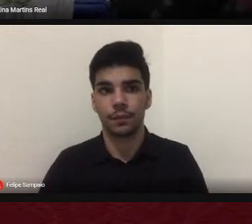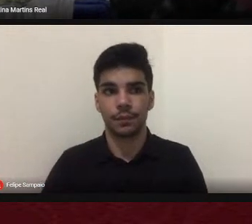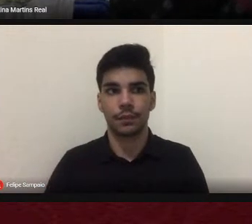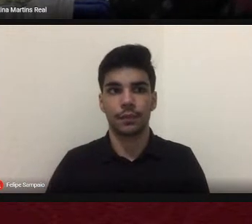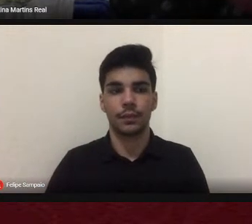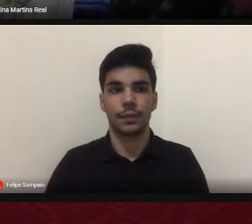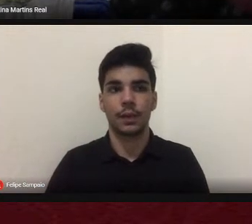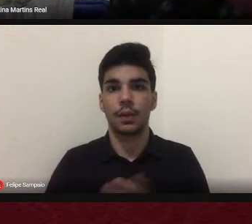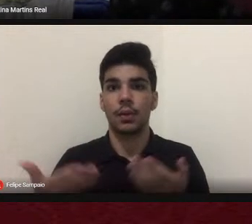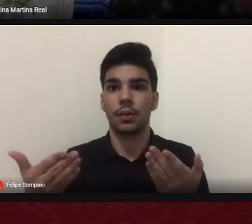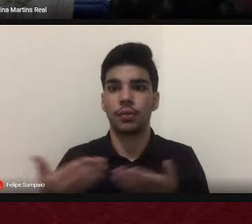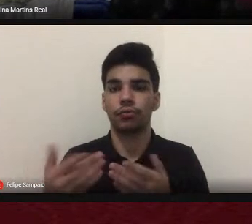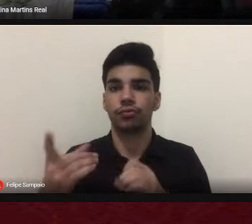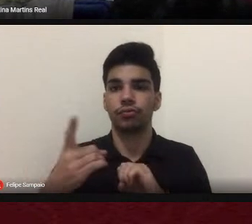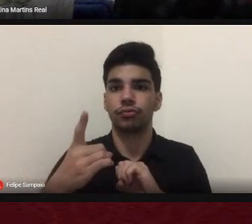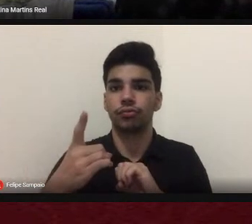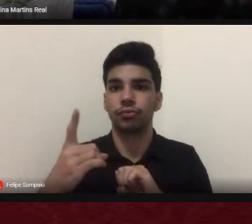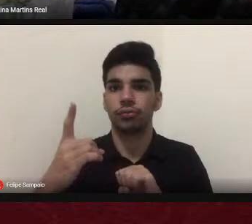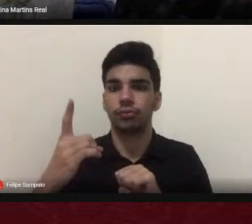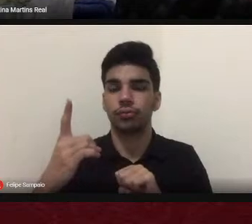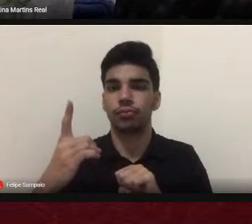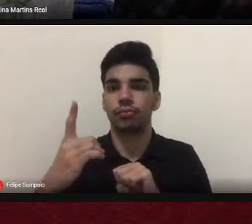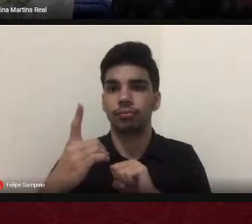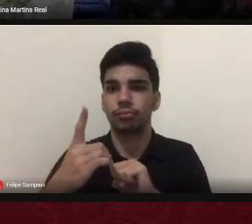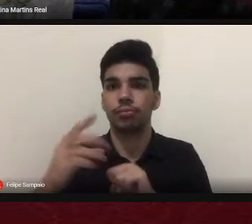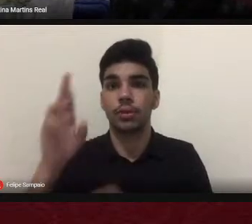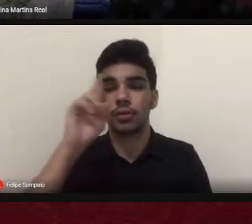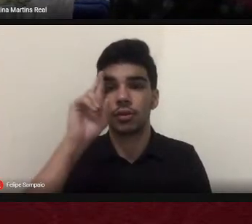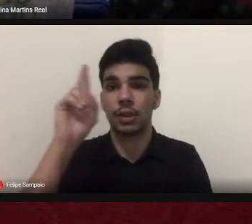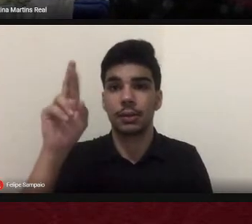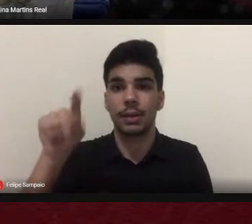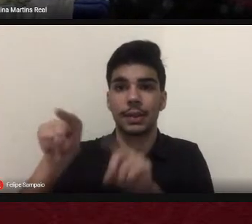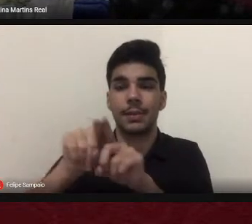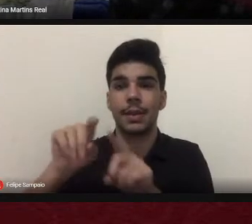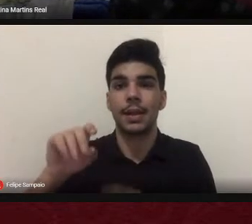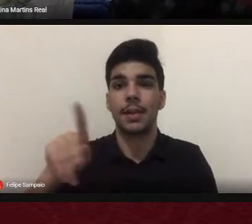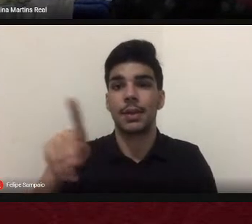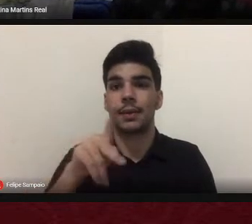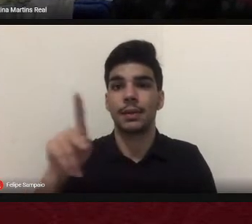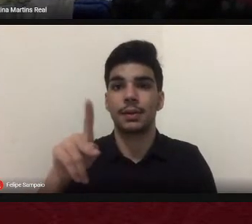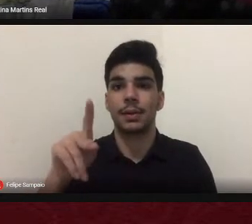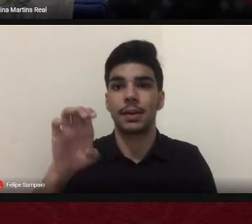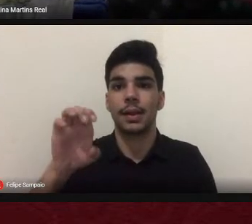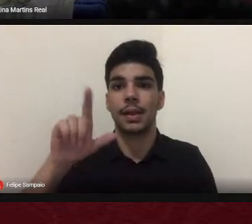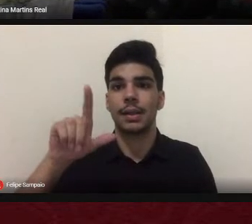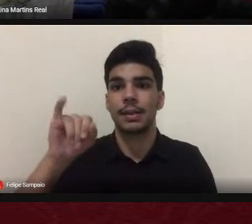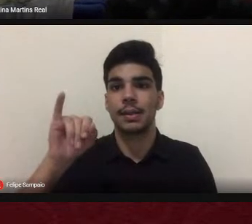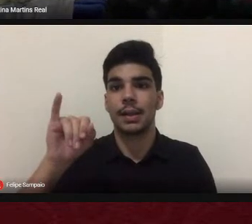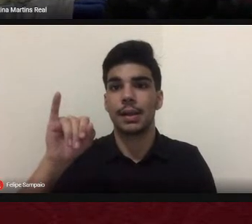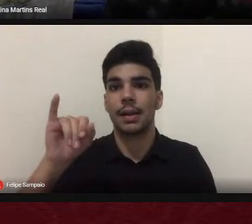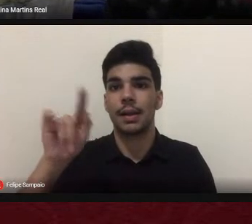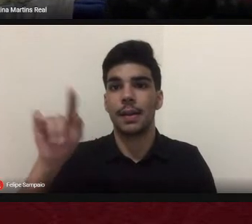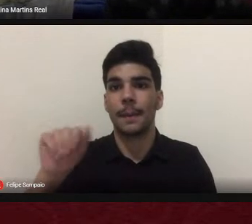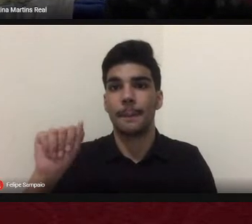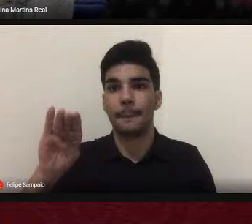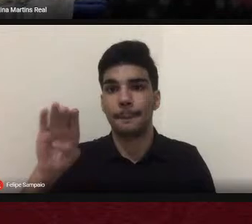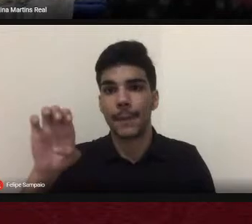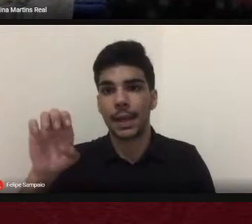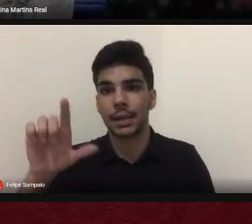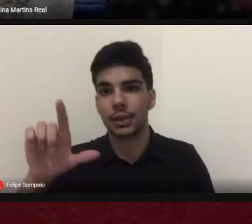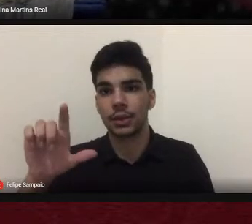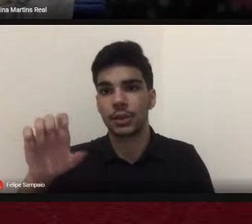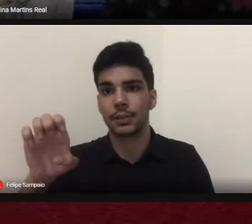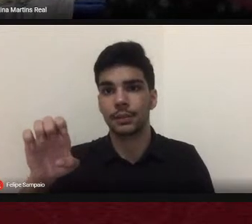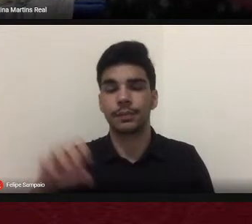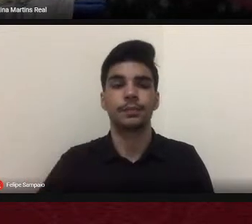atualmente diretora da Faculdade de Educação à Distância, professora Elisabeth Matos, e pela